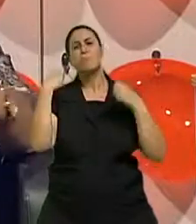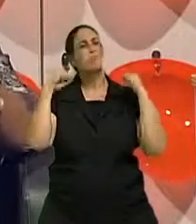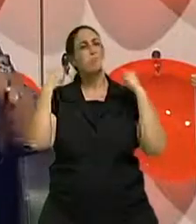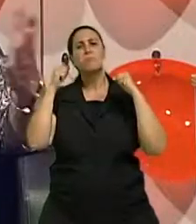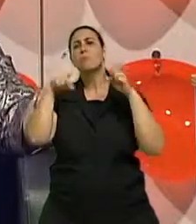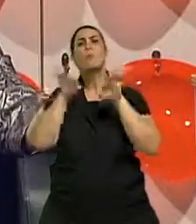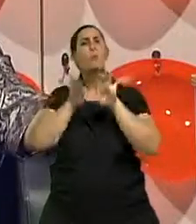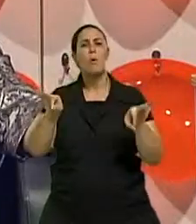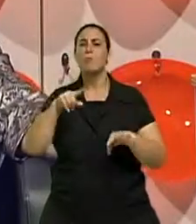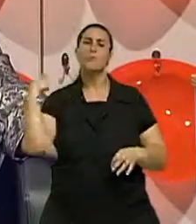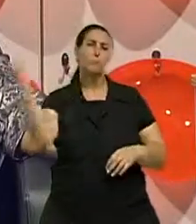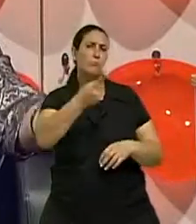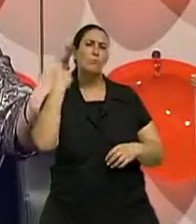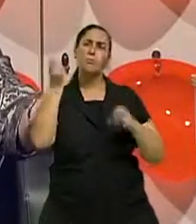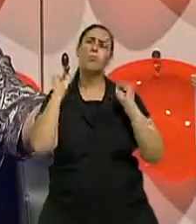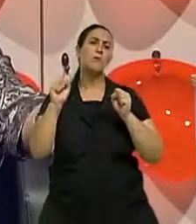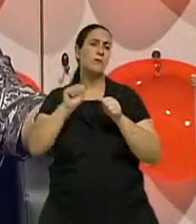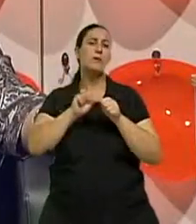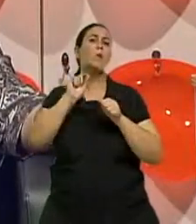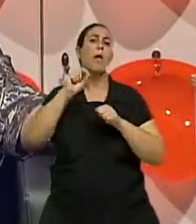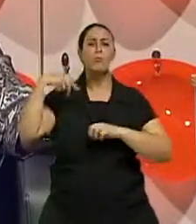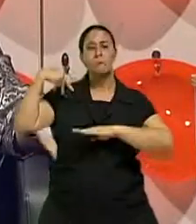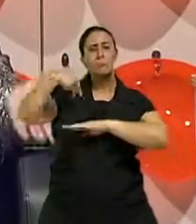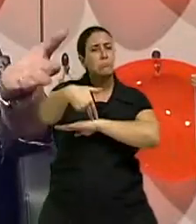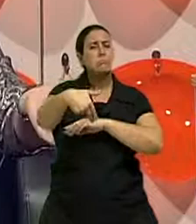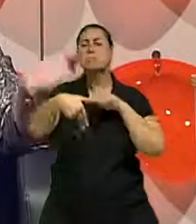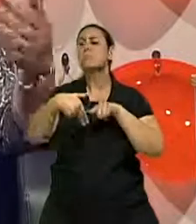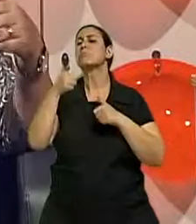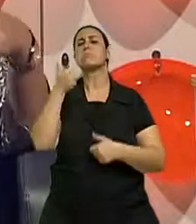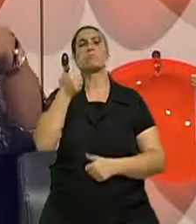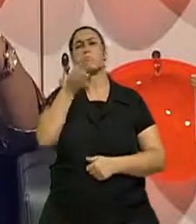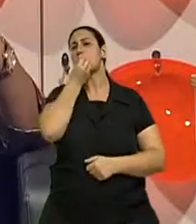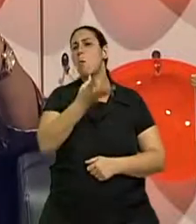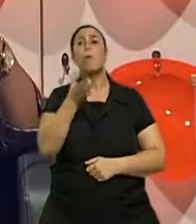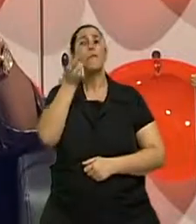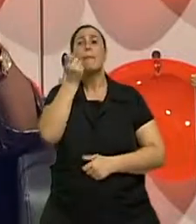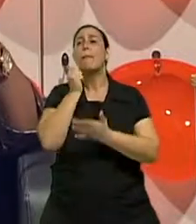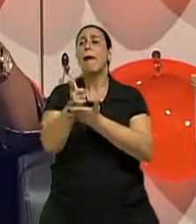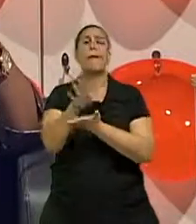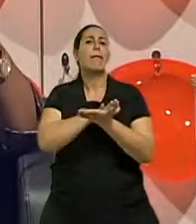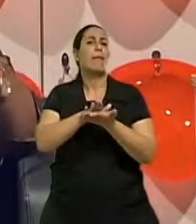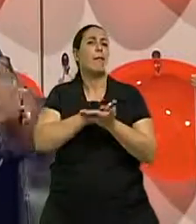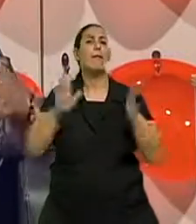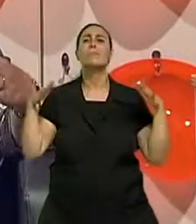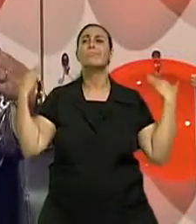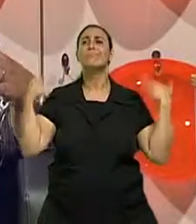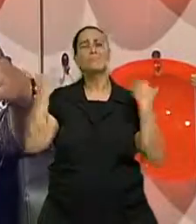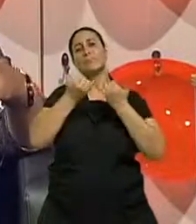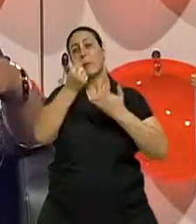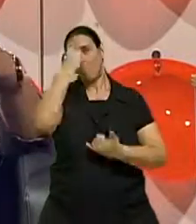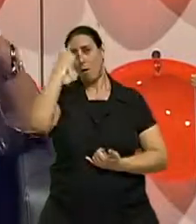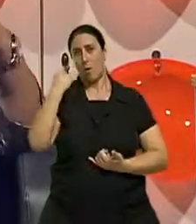Certo. A maioria das pessoas pode fazer é caminhar. E não custa nada? Não. Então, a gente caminha, digamos, meia hora.